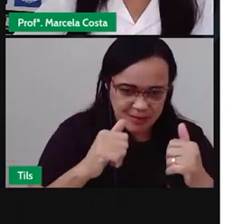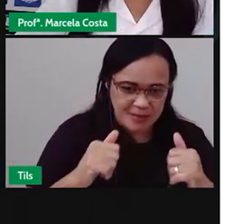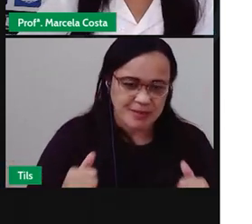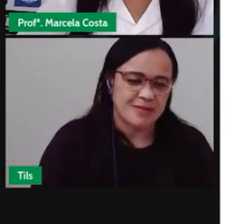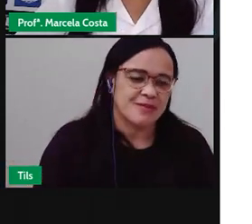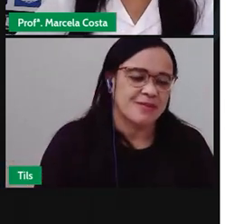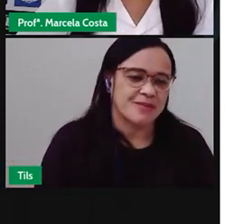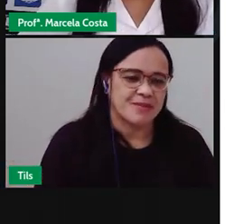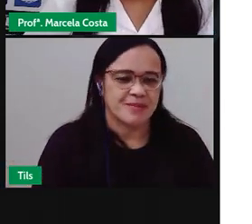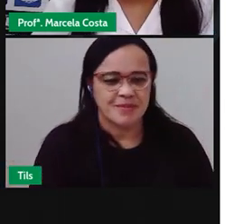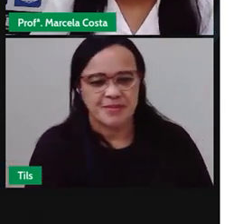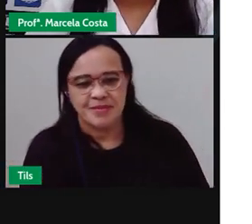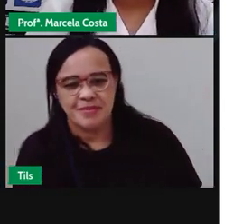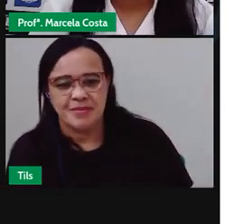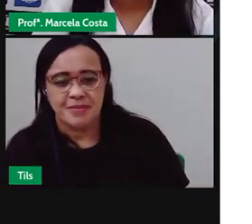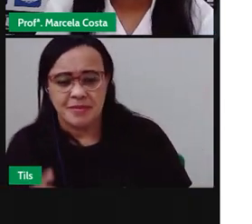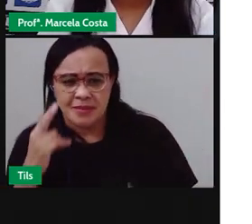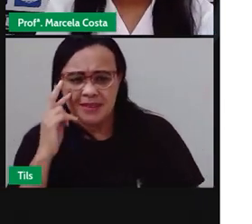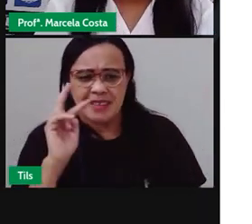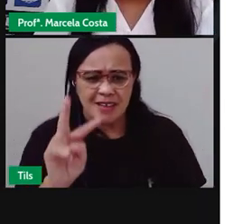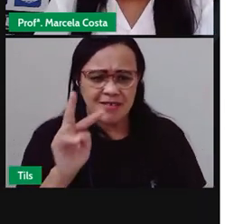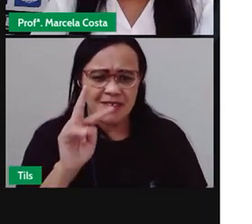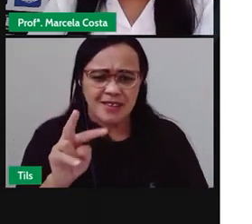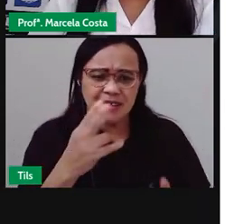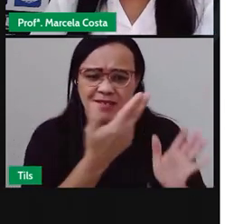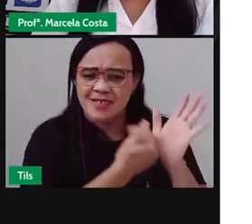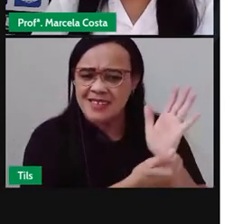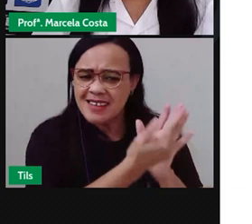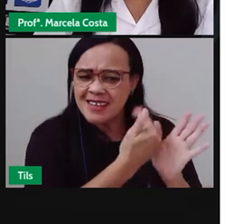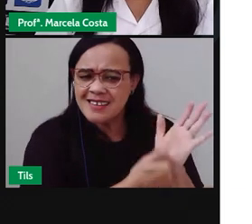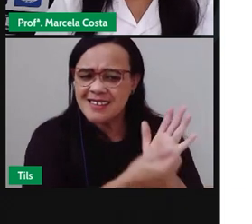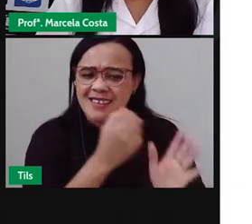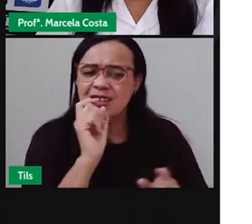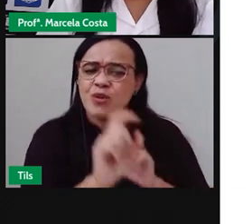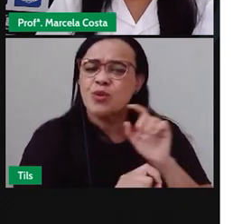Olha isso aqui E o que essa imagem Representa Para a gente